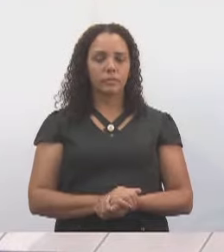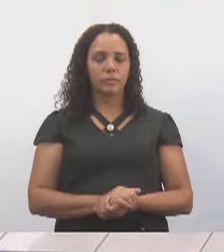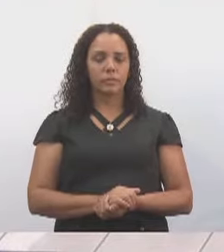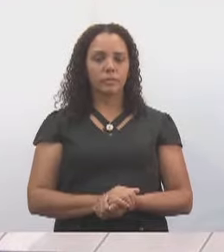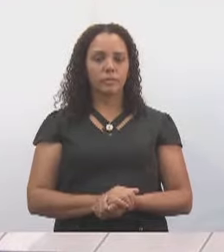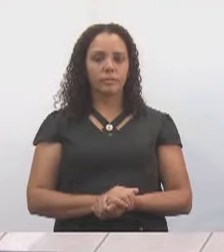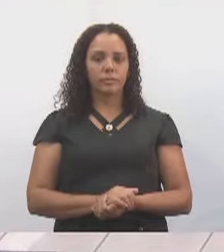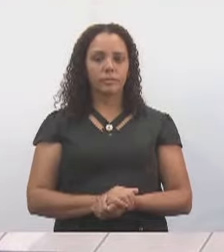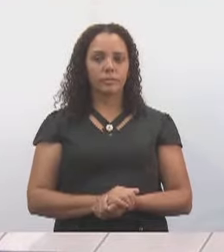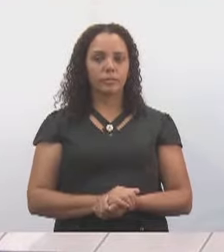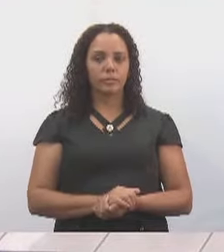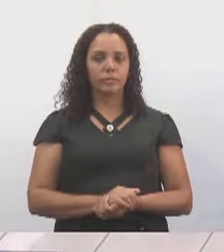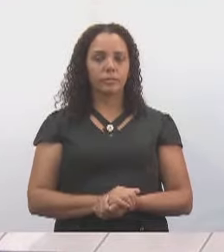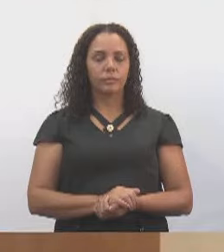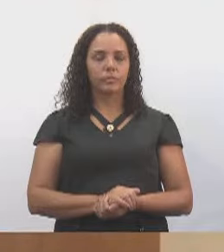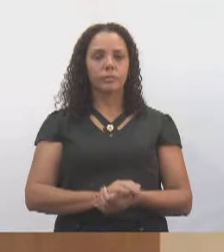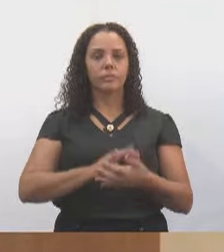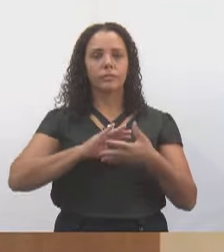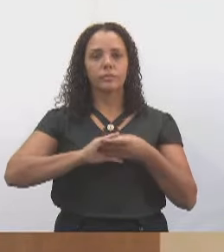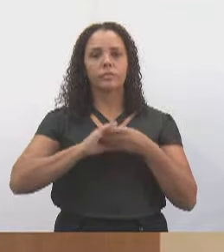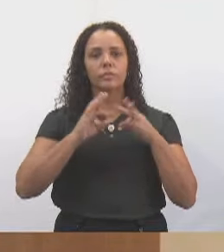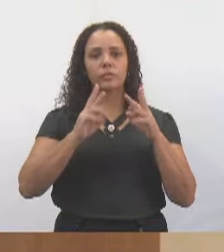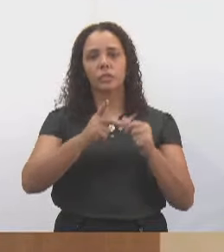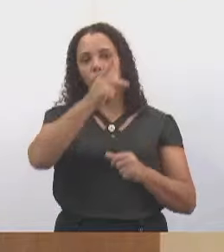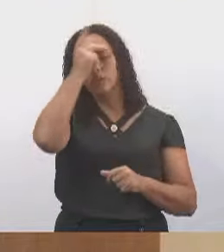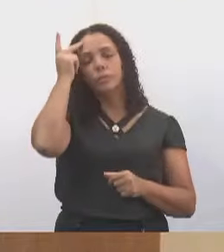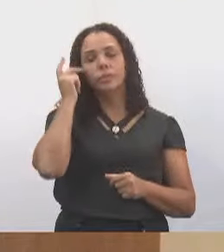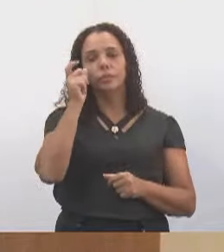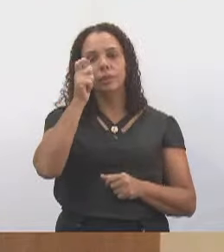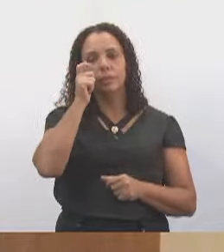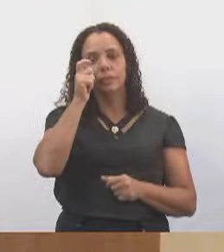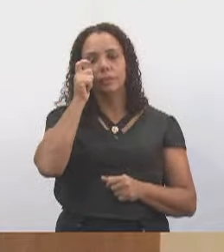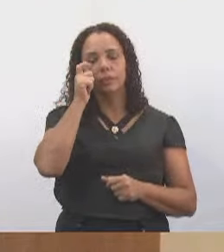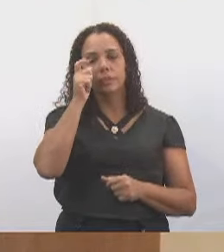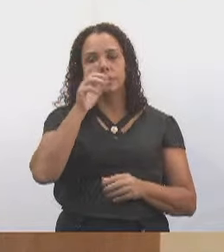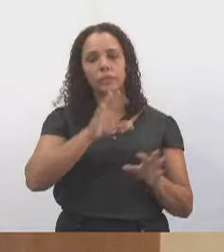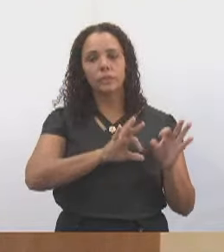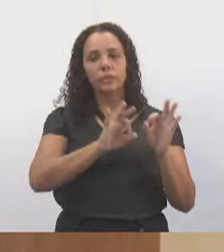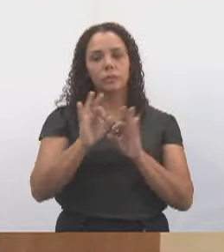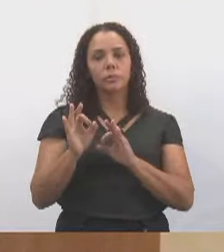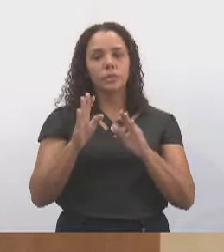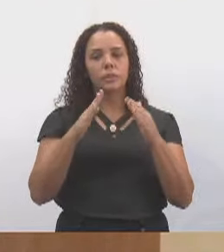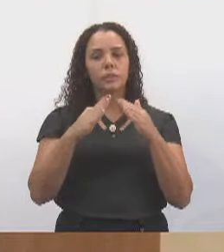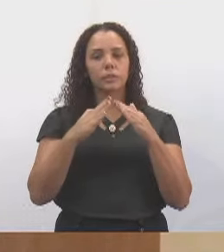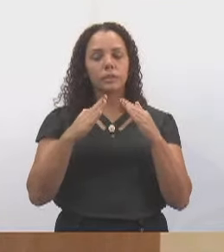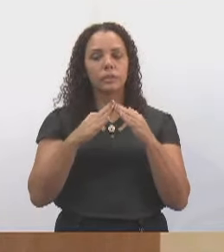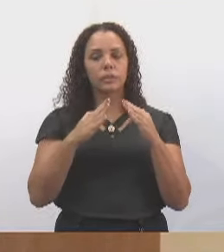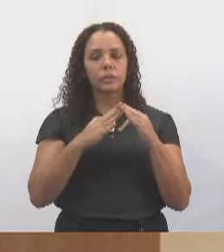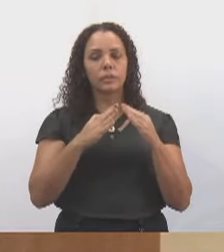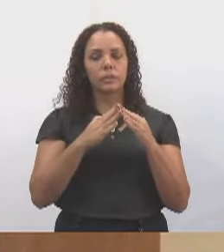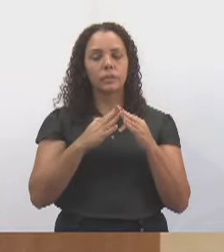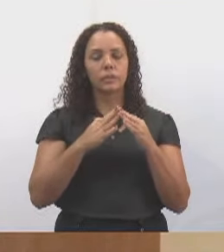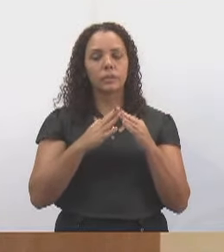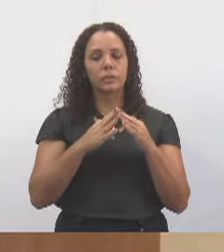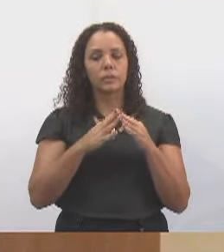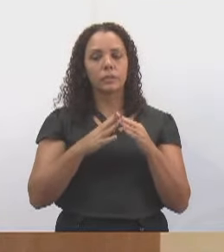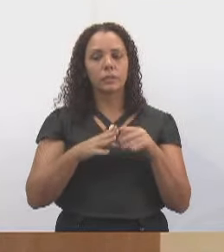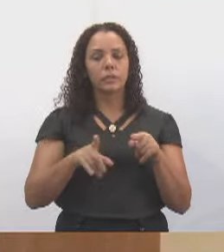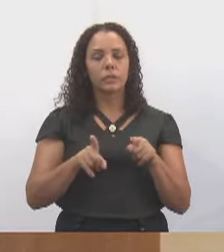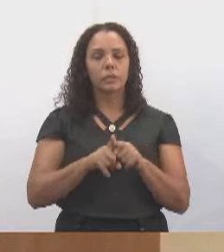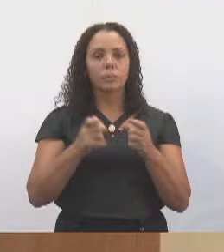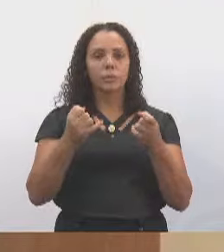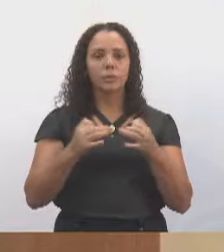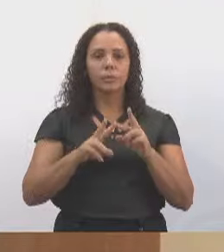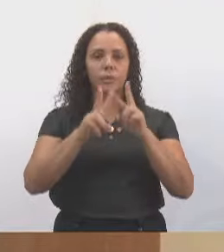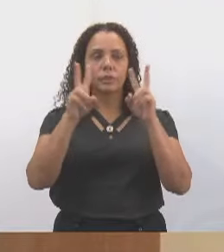Quero cumprimentar a todos que nos acompanham, cumprimentar você aí de casa e tratar aqui de um